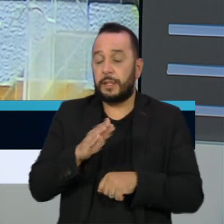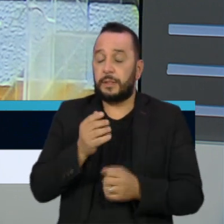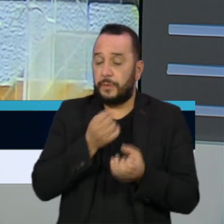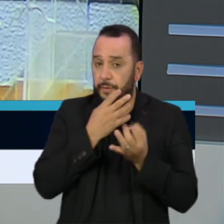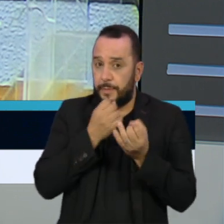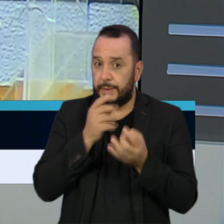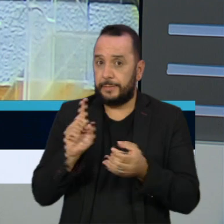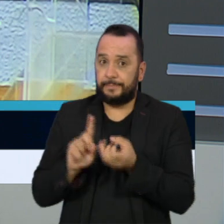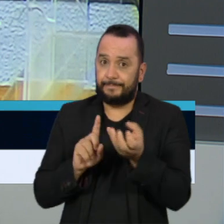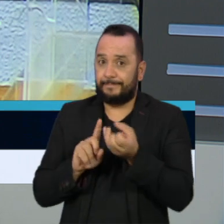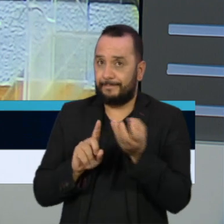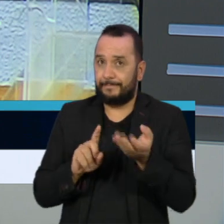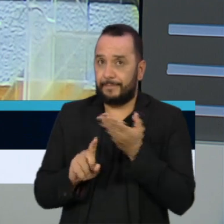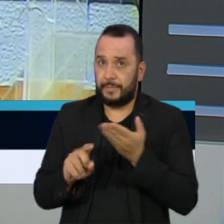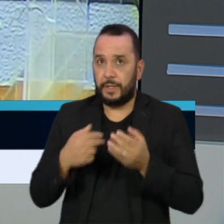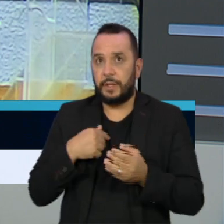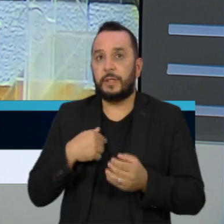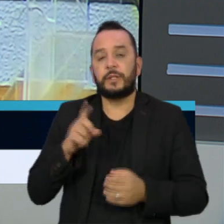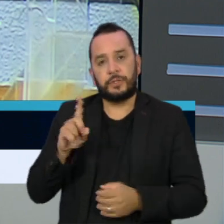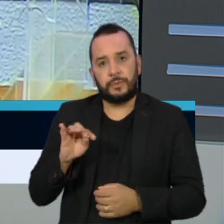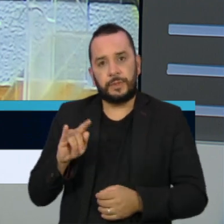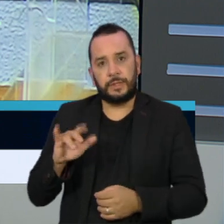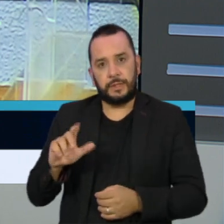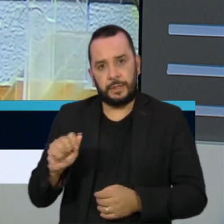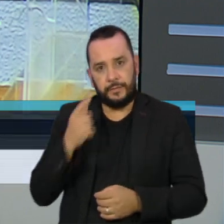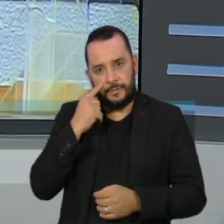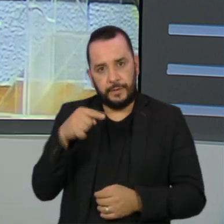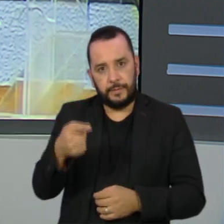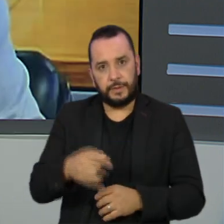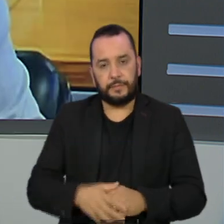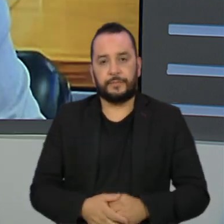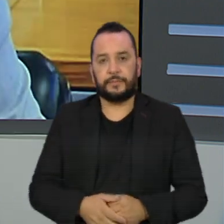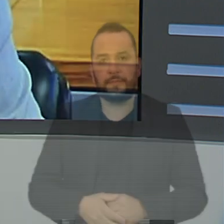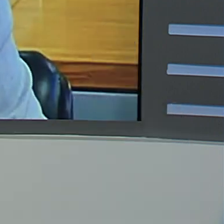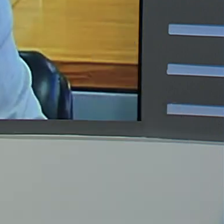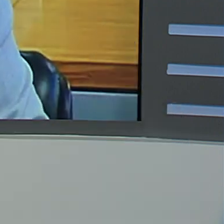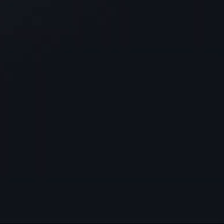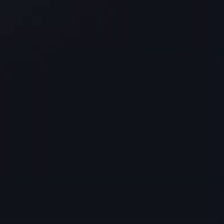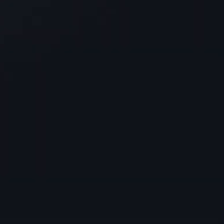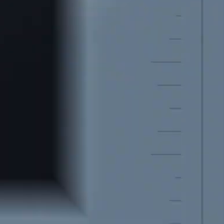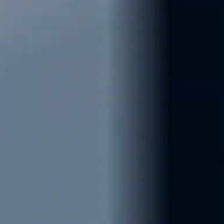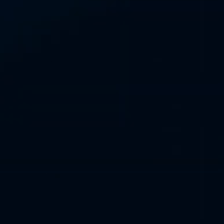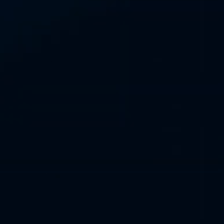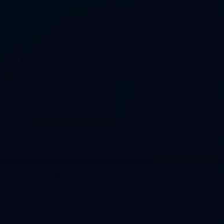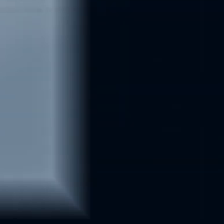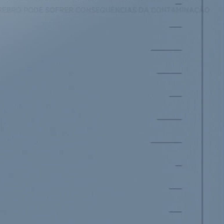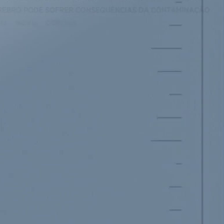sobre o depoimento da diretora da Precisa Medicamentos. Fique com a gente. Precisa repassar.